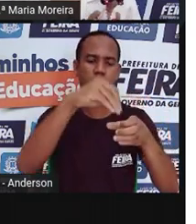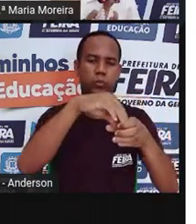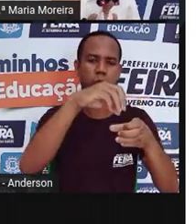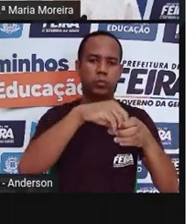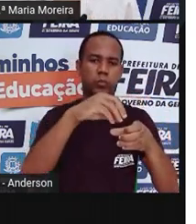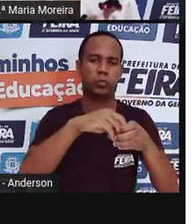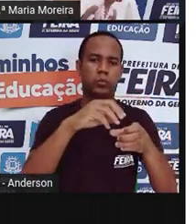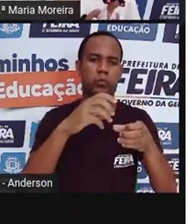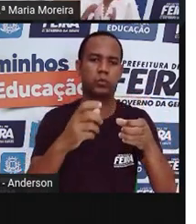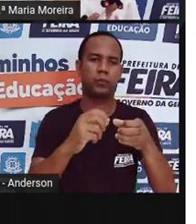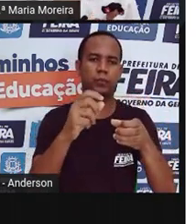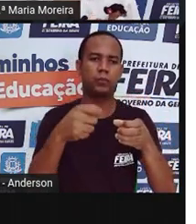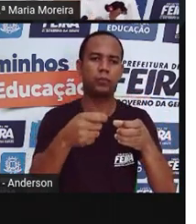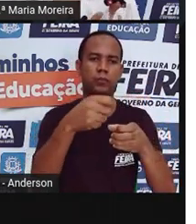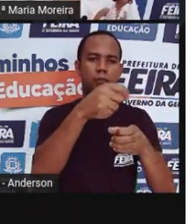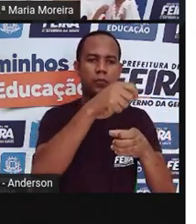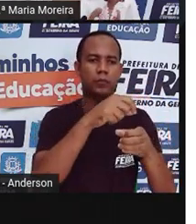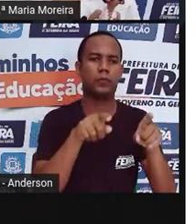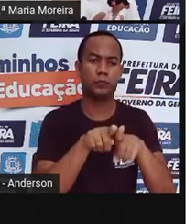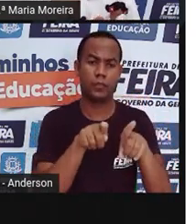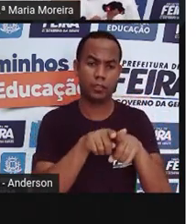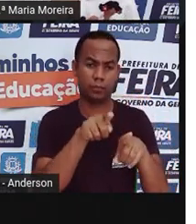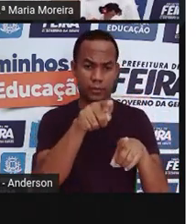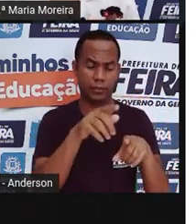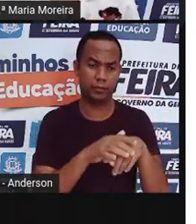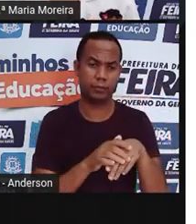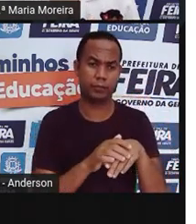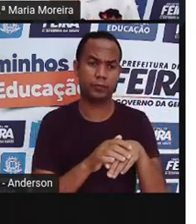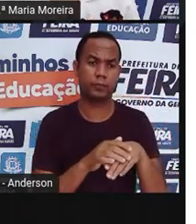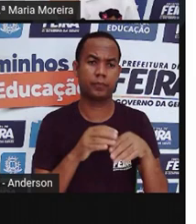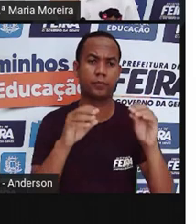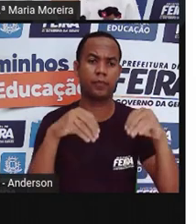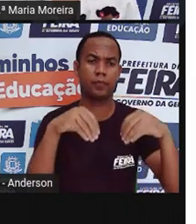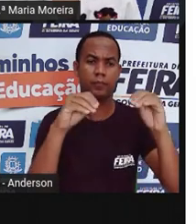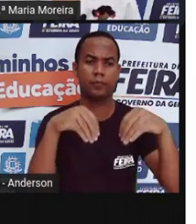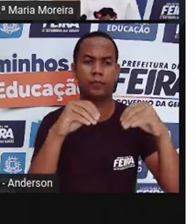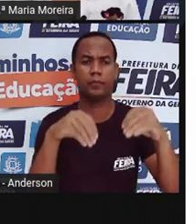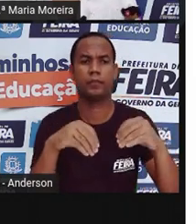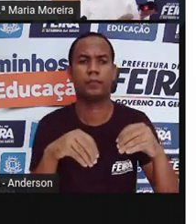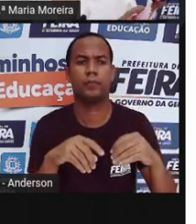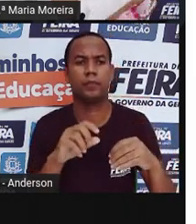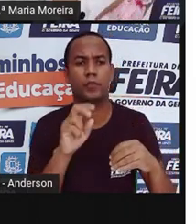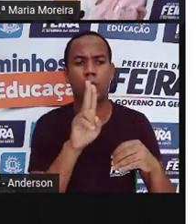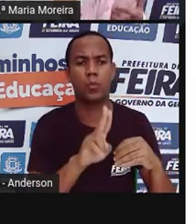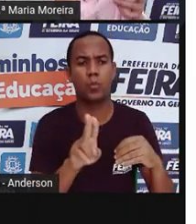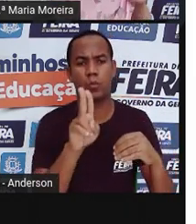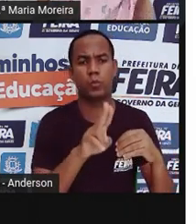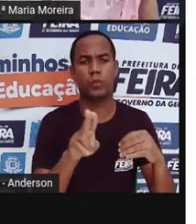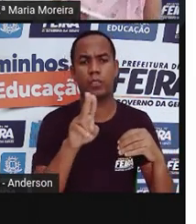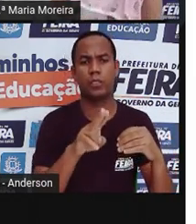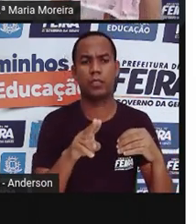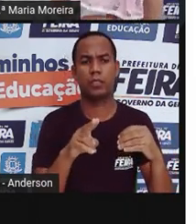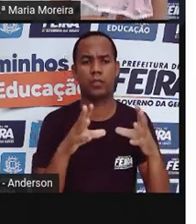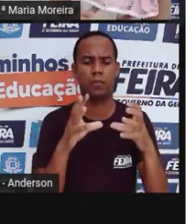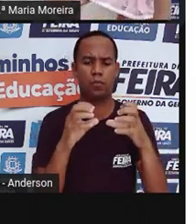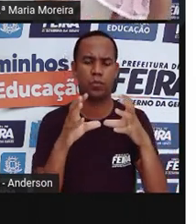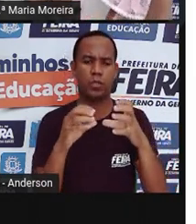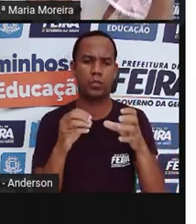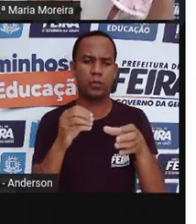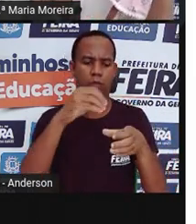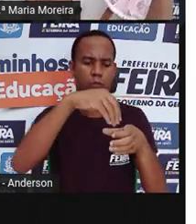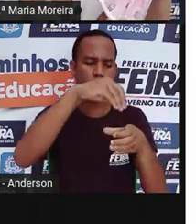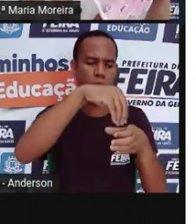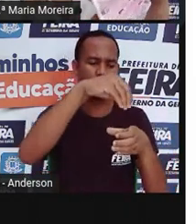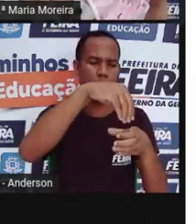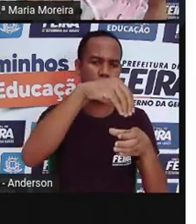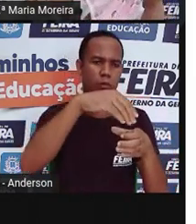bonecos, né? E alguns brinquedos educativos como livros, brinquedos, né? Utilizam tecido que é o caso de Josefina que é uma boneca de